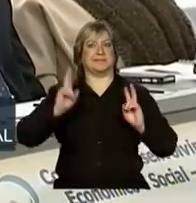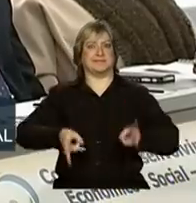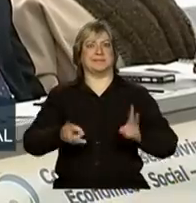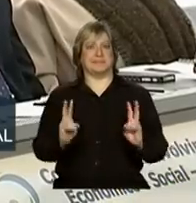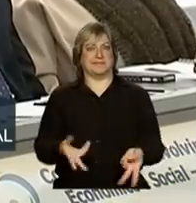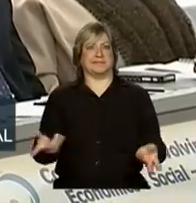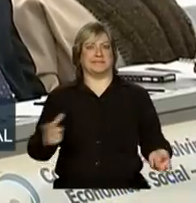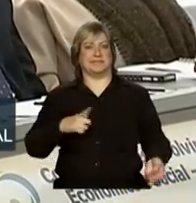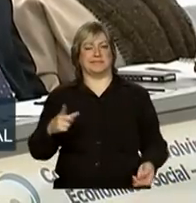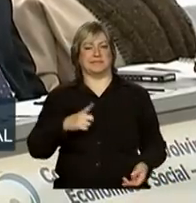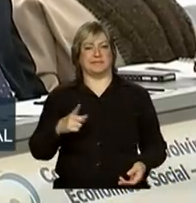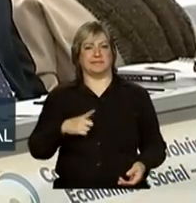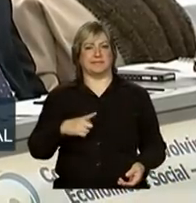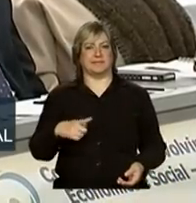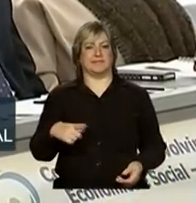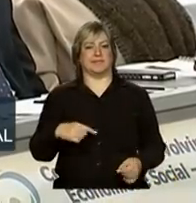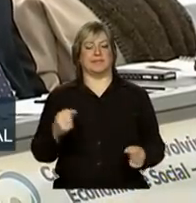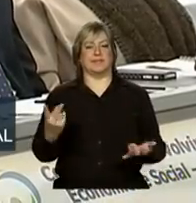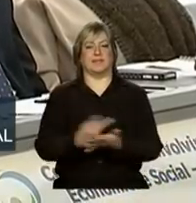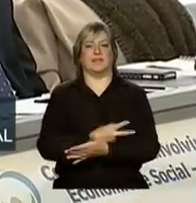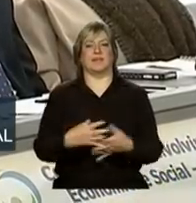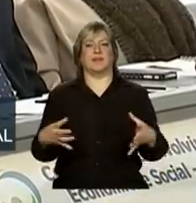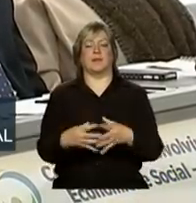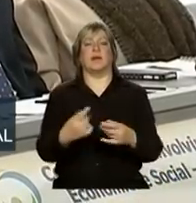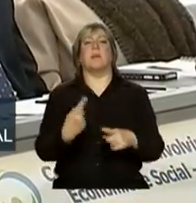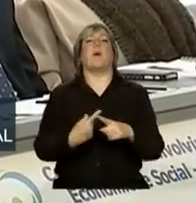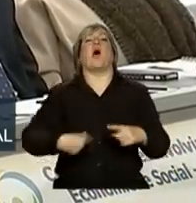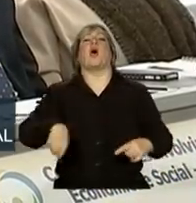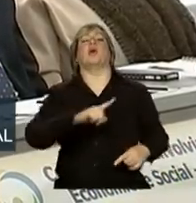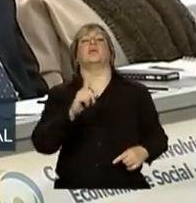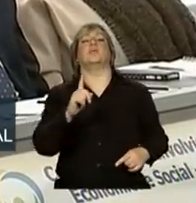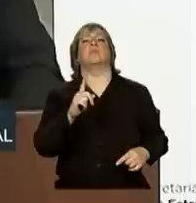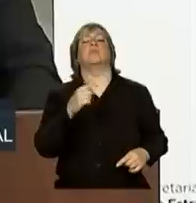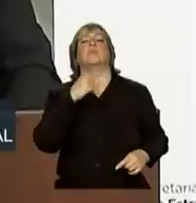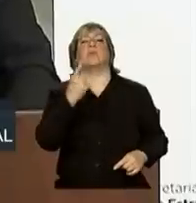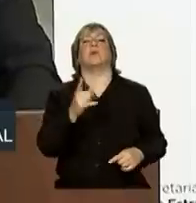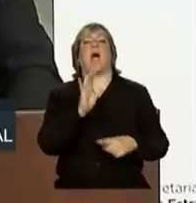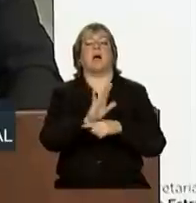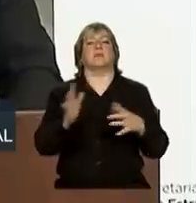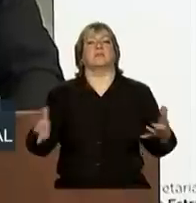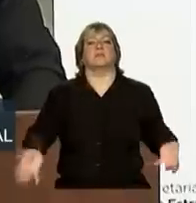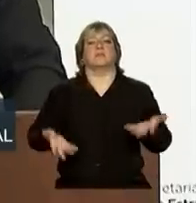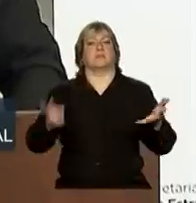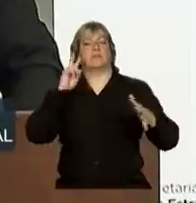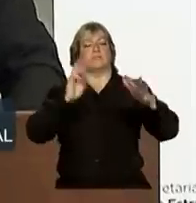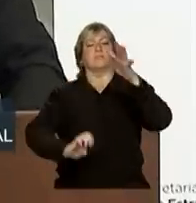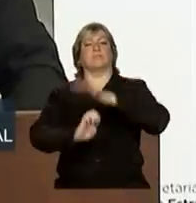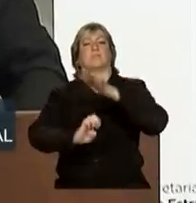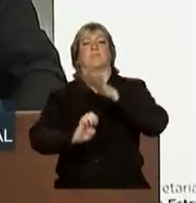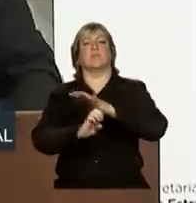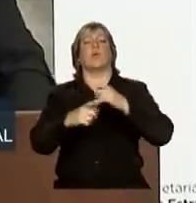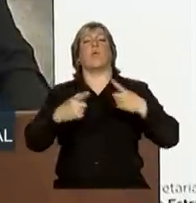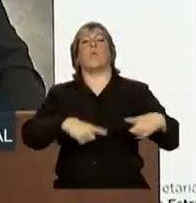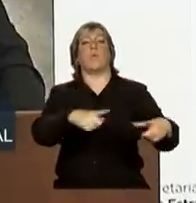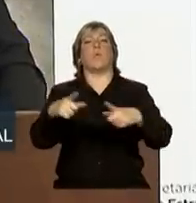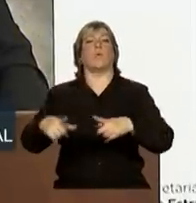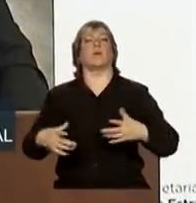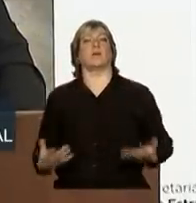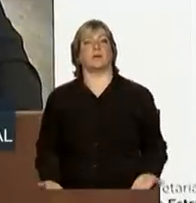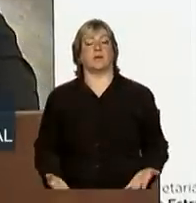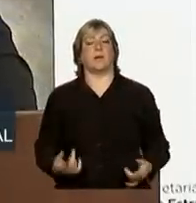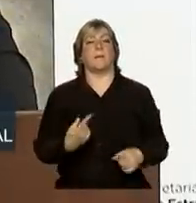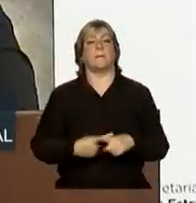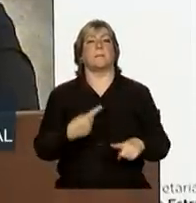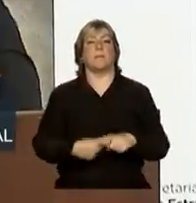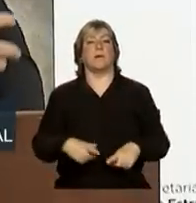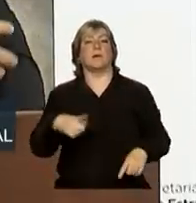impressionante. E por que não estamos conseguindo despertar o ânimo nos empresários locais? Por que o tal espírito